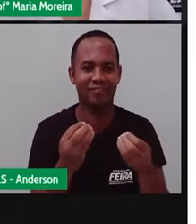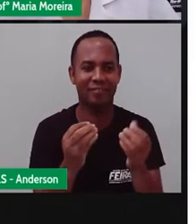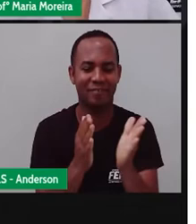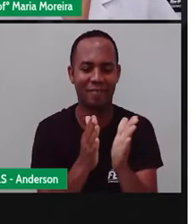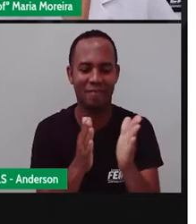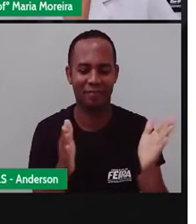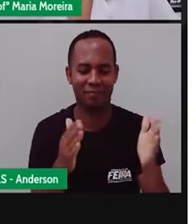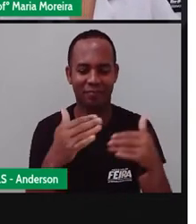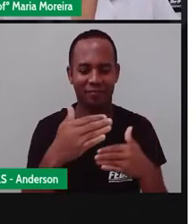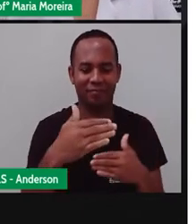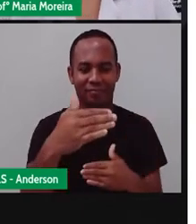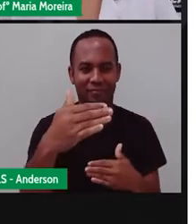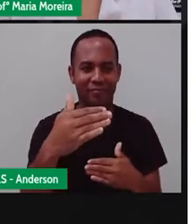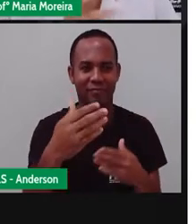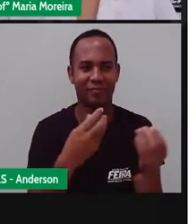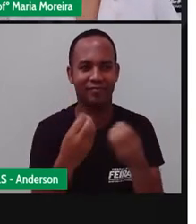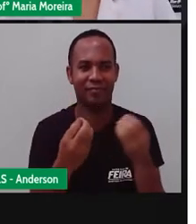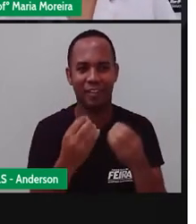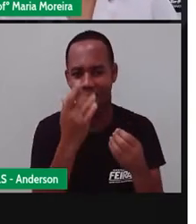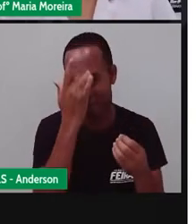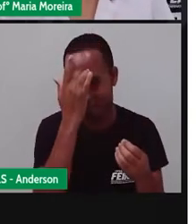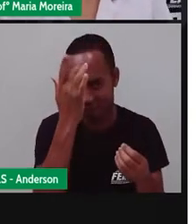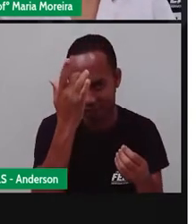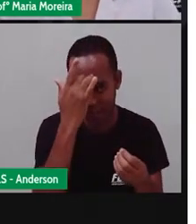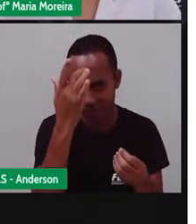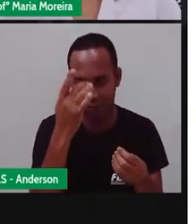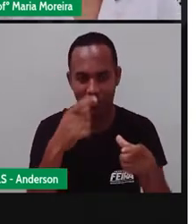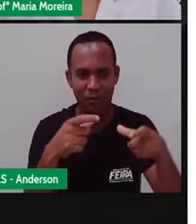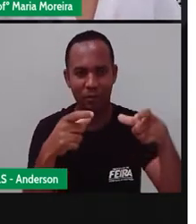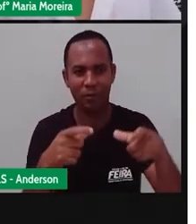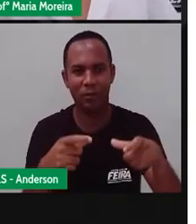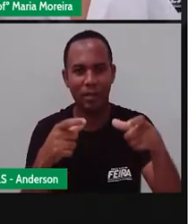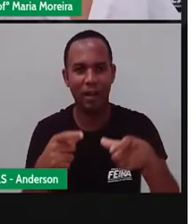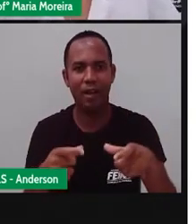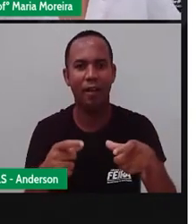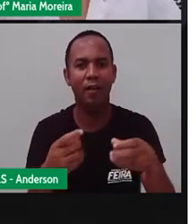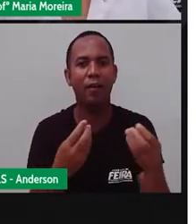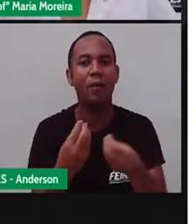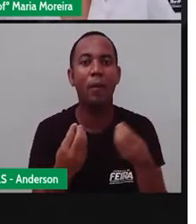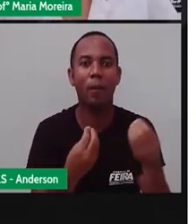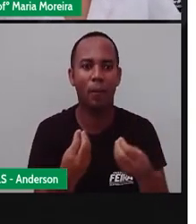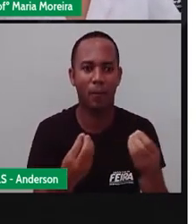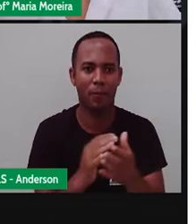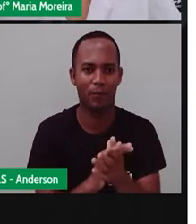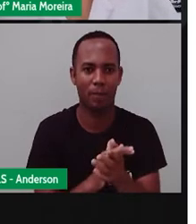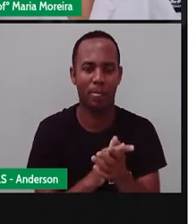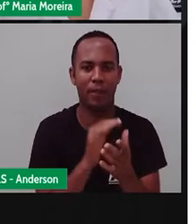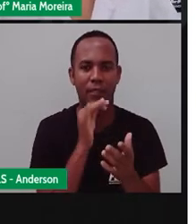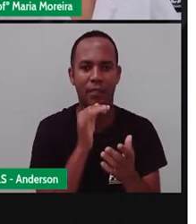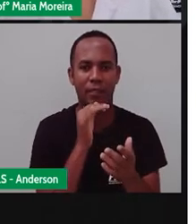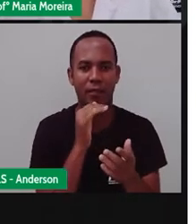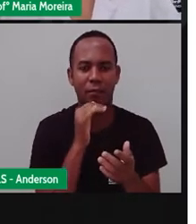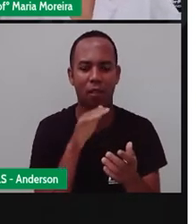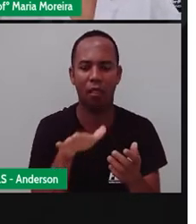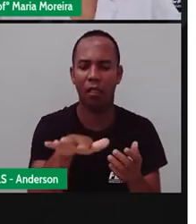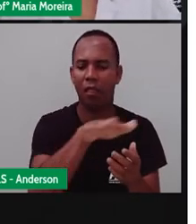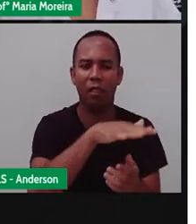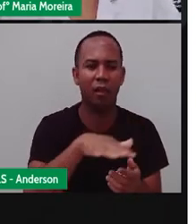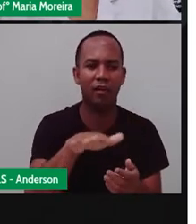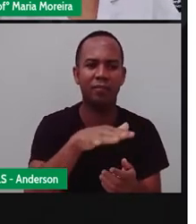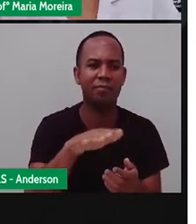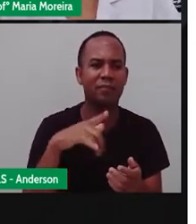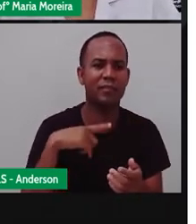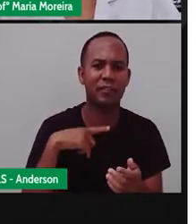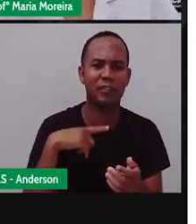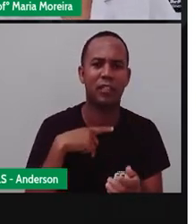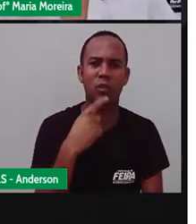-se mediante a necessidade de facilitar a localização. Porque imagine só se não houvesse, né? Bairro nenhum. Eu só dissesse, ah não,